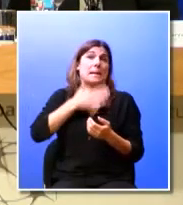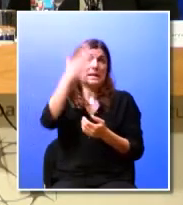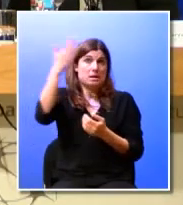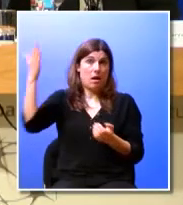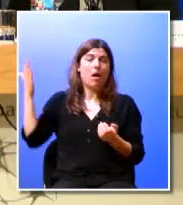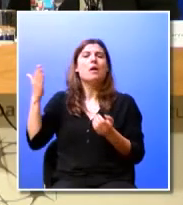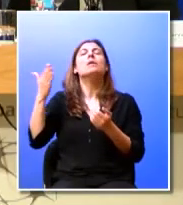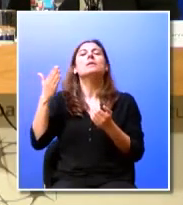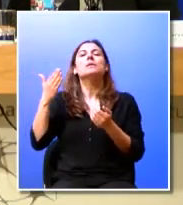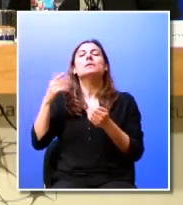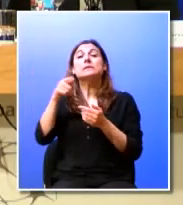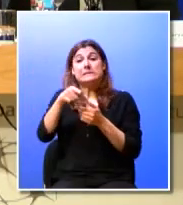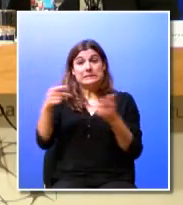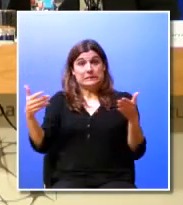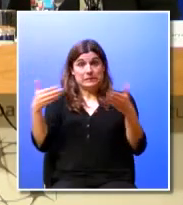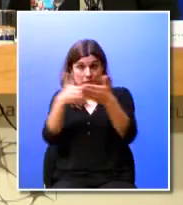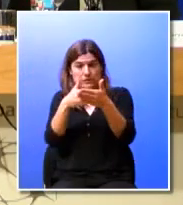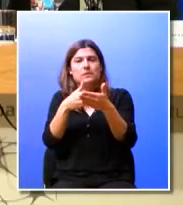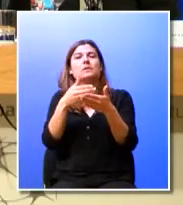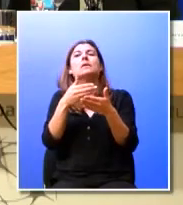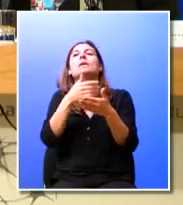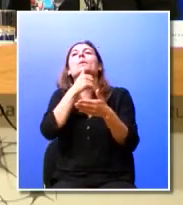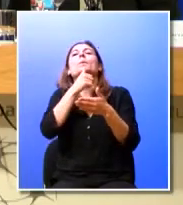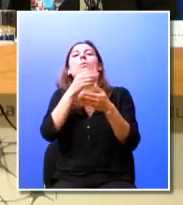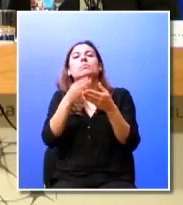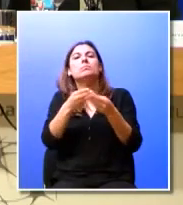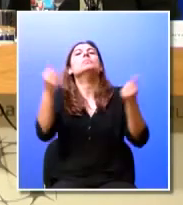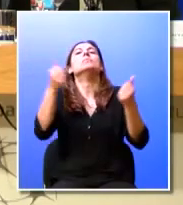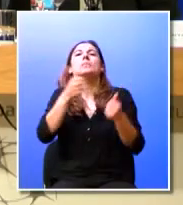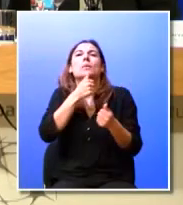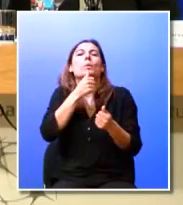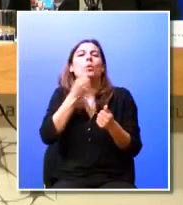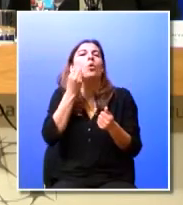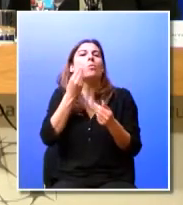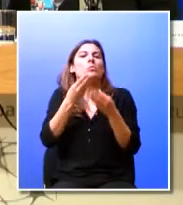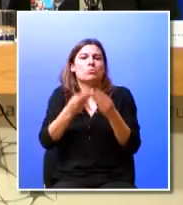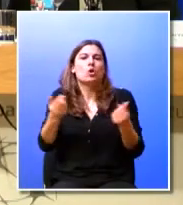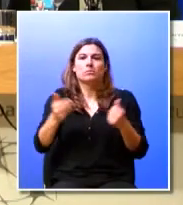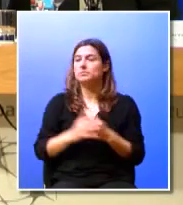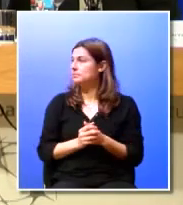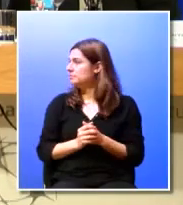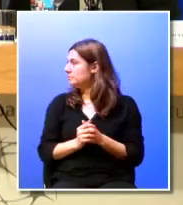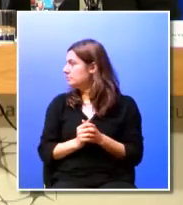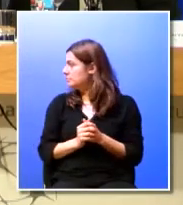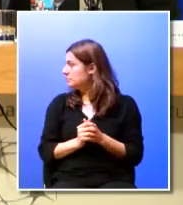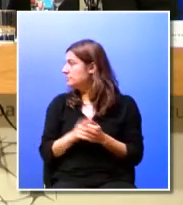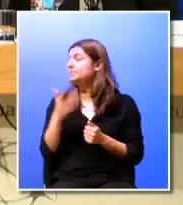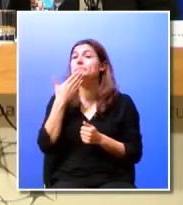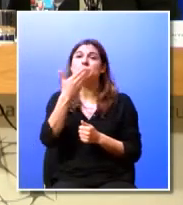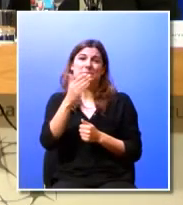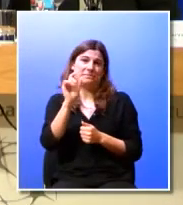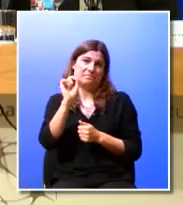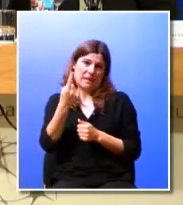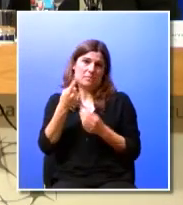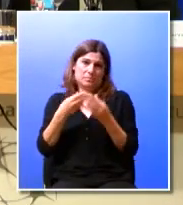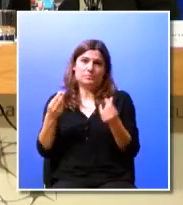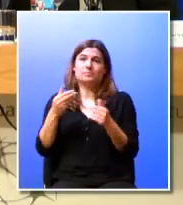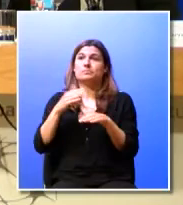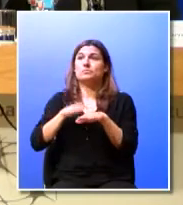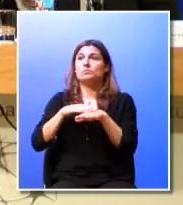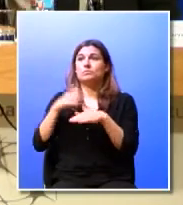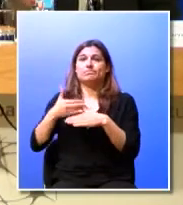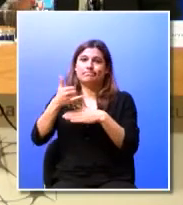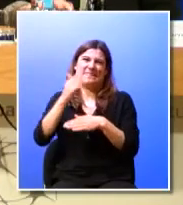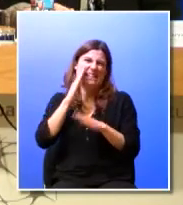como ultrapassar esse principal obstáculo pedia-vos só que fossem breves porque temos aqui um ajustamento no